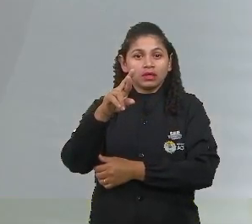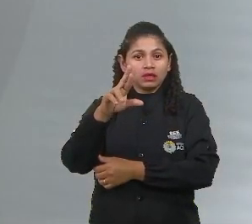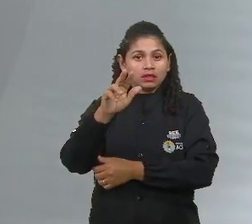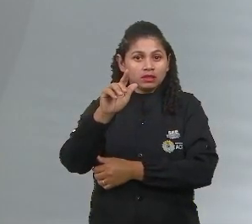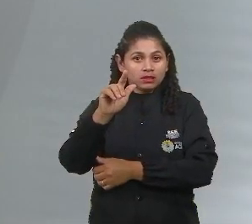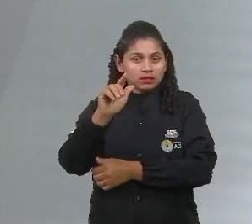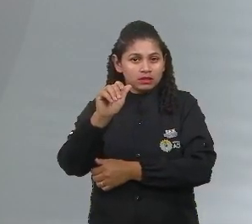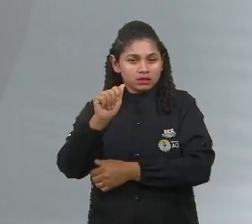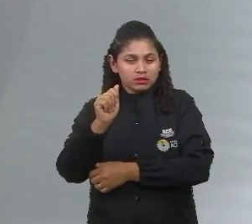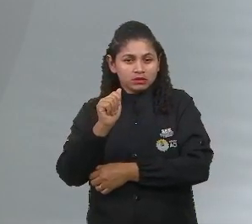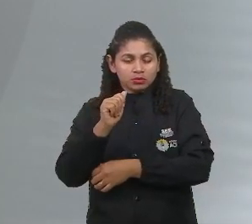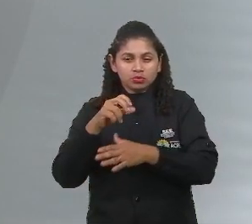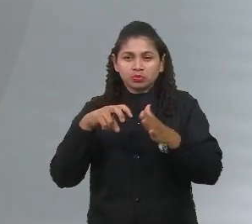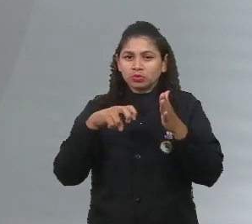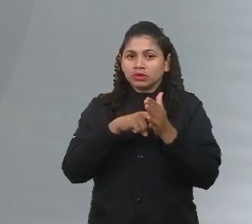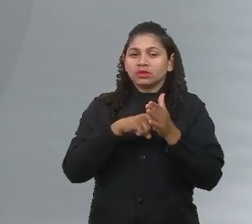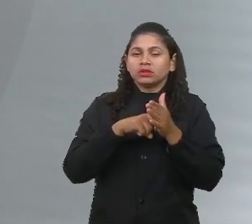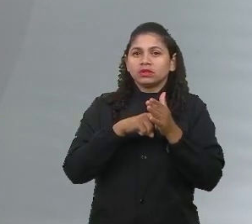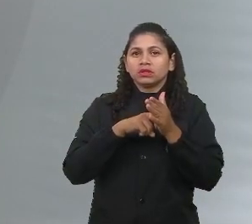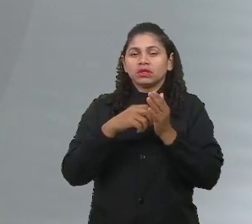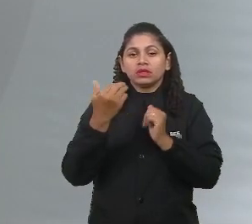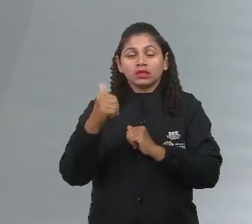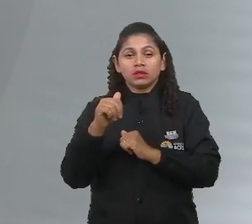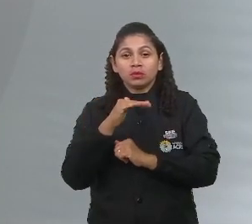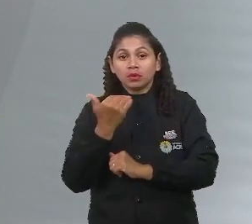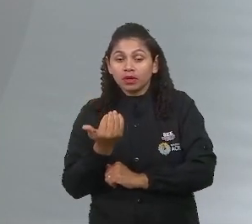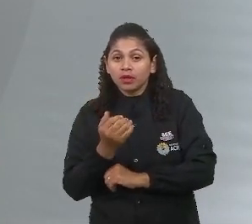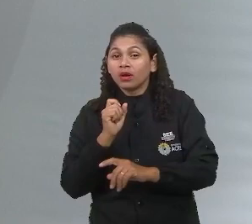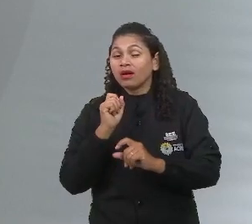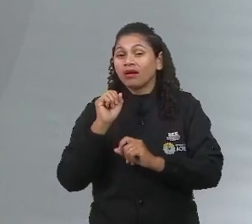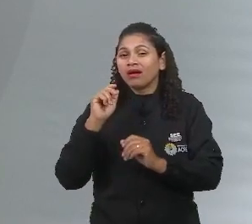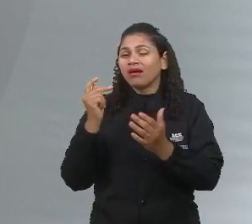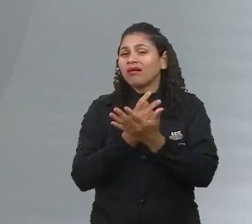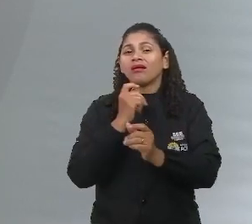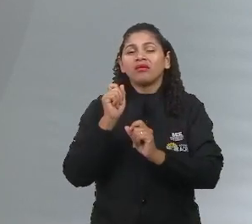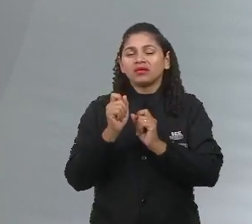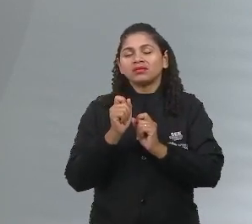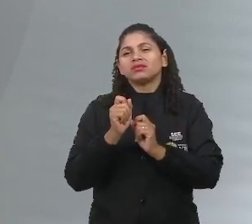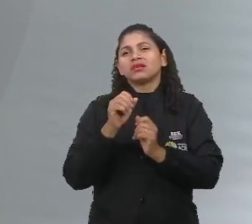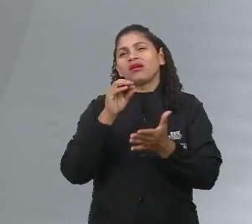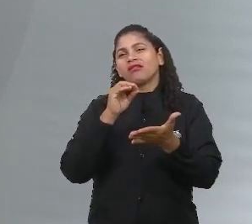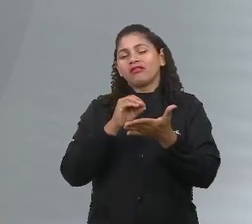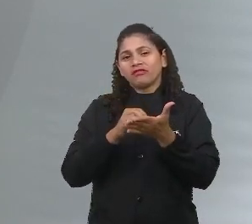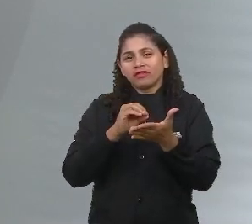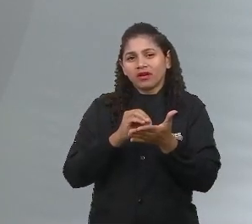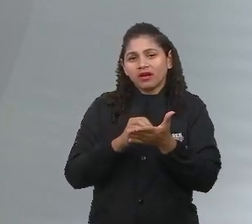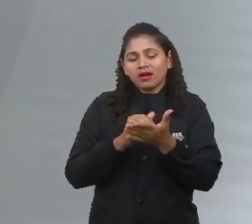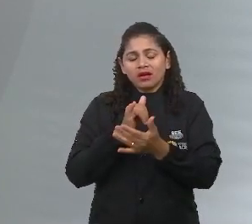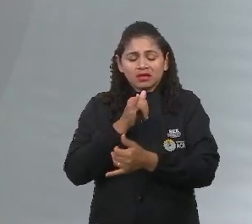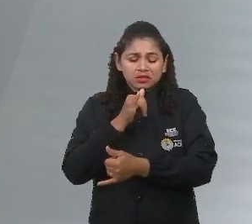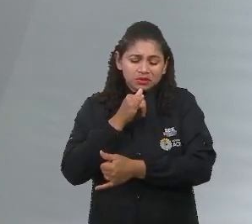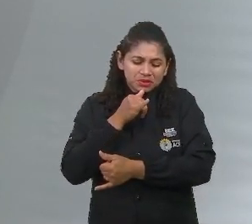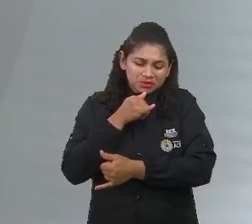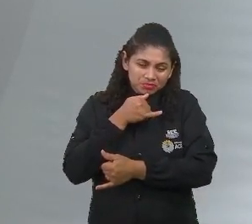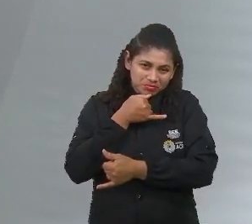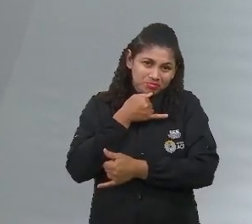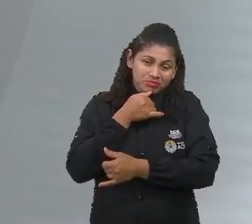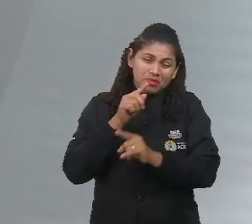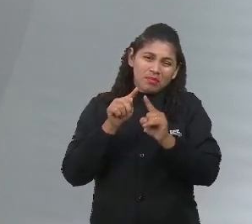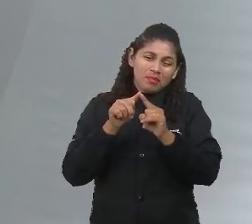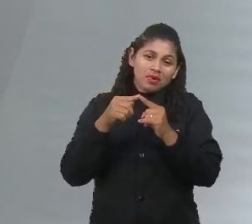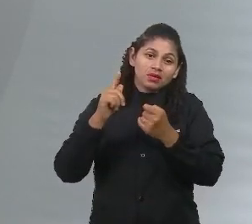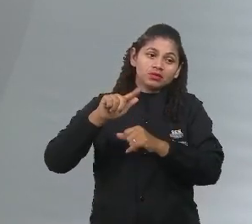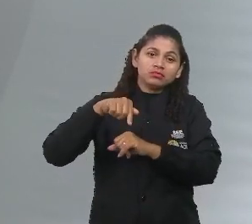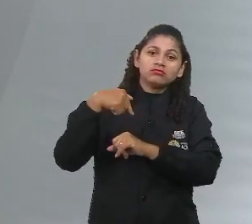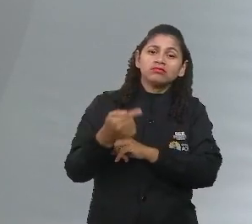foi embora, cara. E aí eu vi que é isso. E aí eu vou ficar sentindo uma falta. E ali já quebra o ciclo. Mas aí depois o que eu vou fazer?